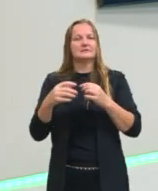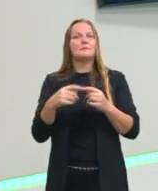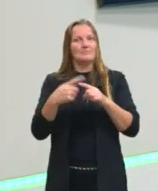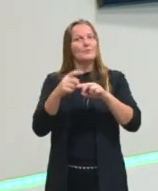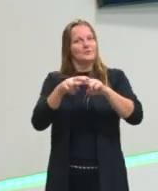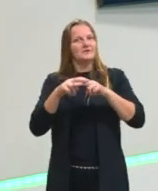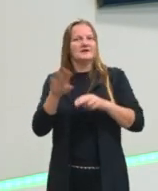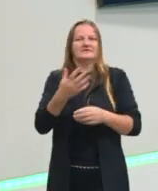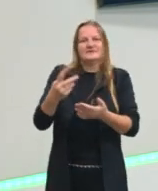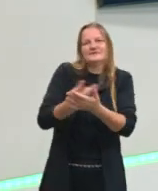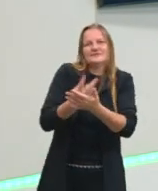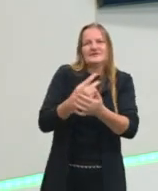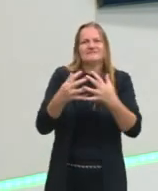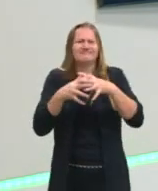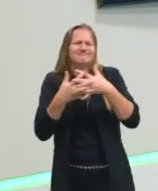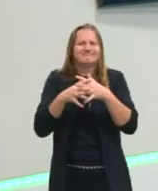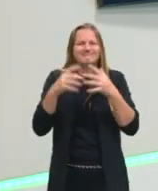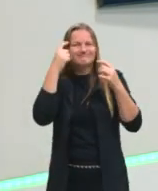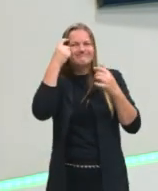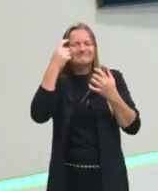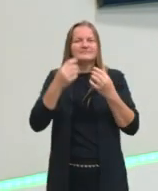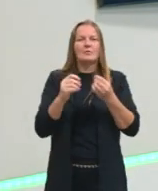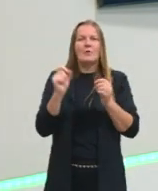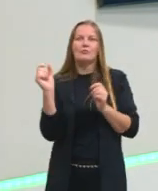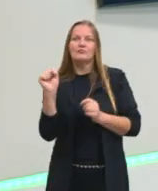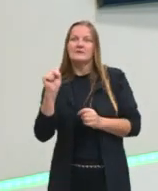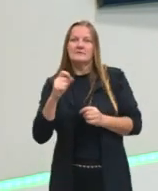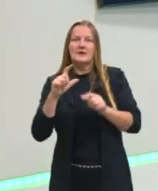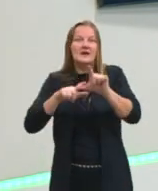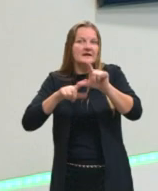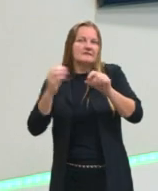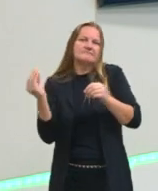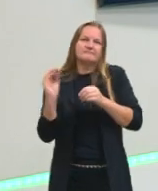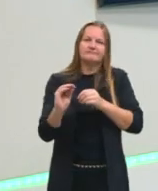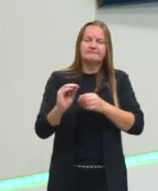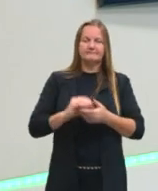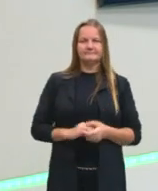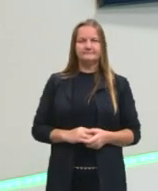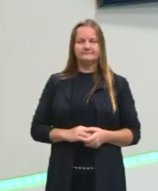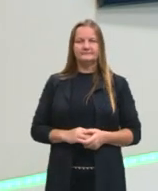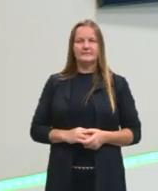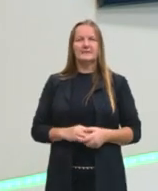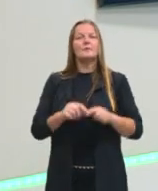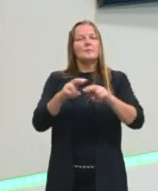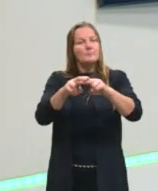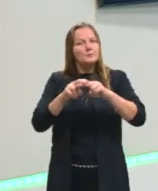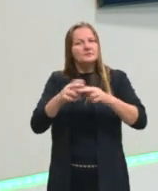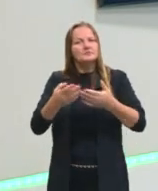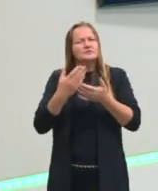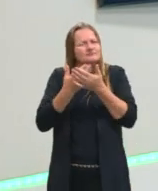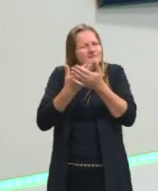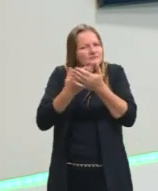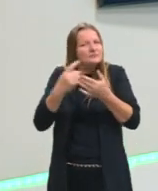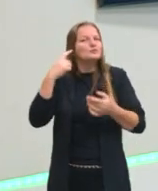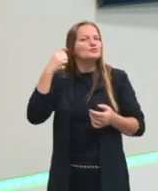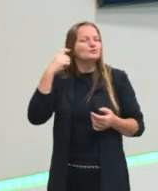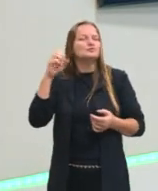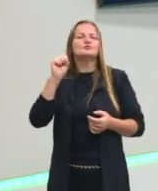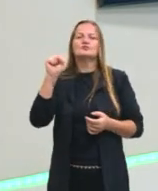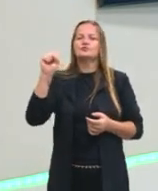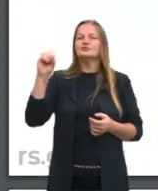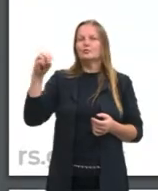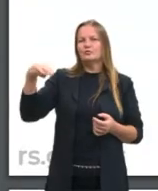E daí a gente confunde qual a gente deve colocar ali. Então fonética, o estudo dos sons que a gente faz.